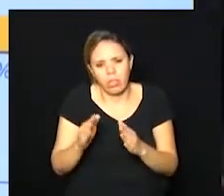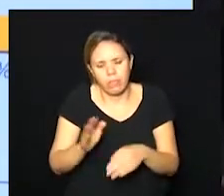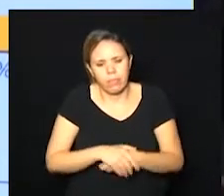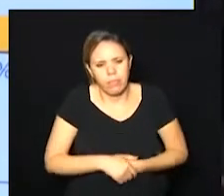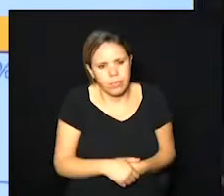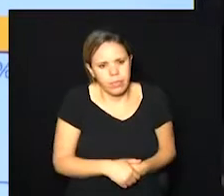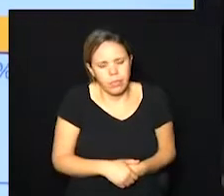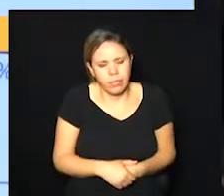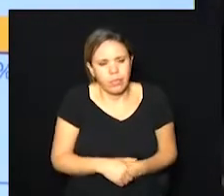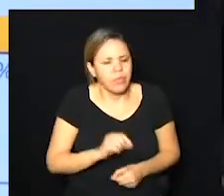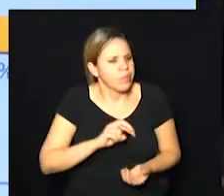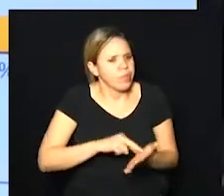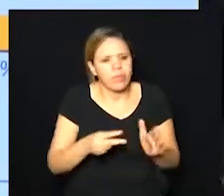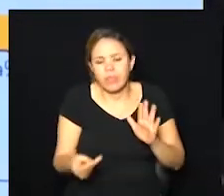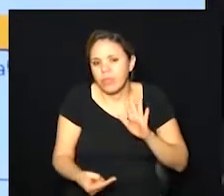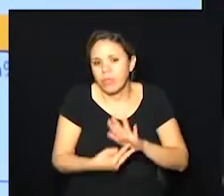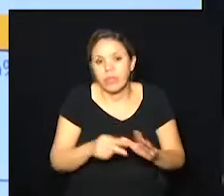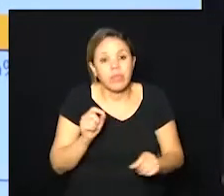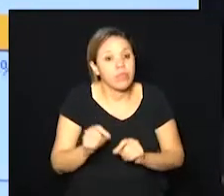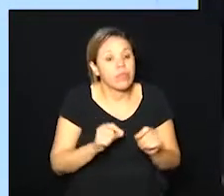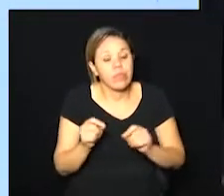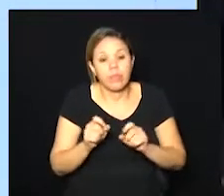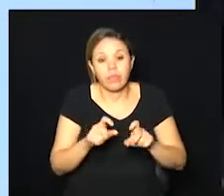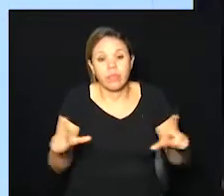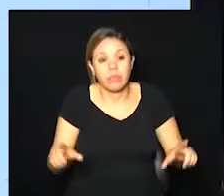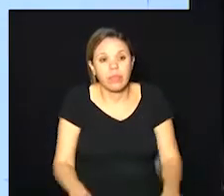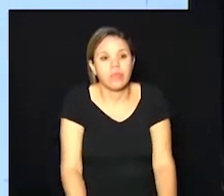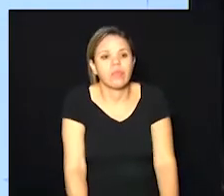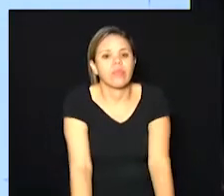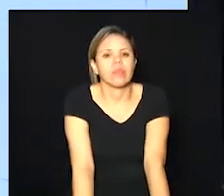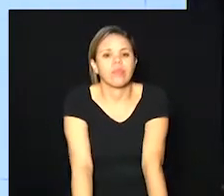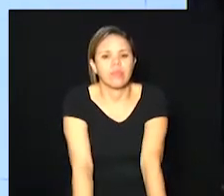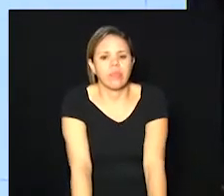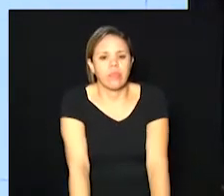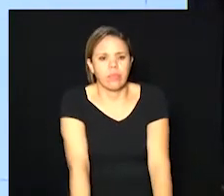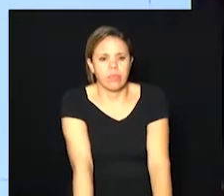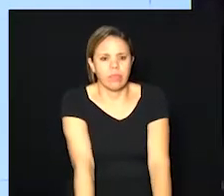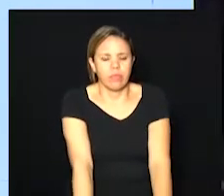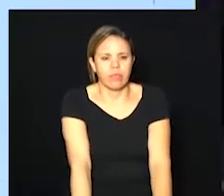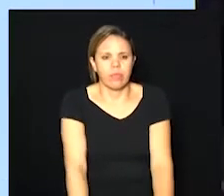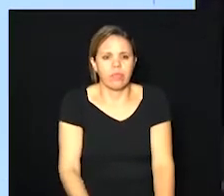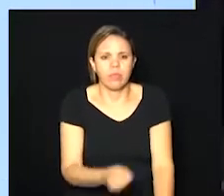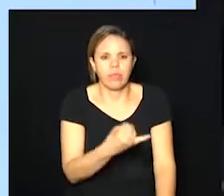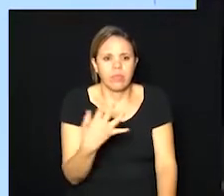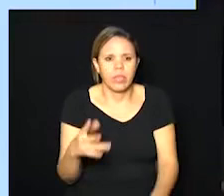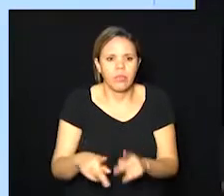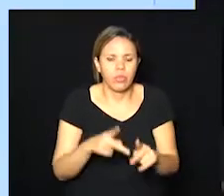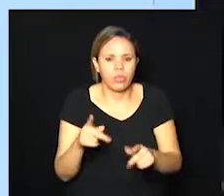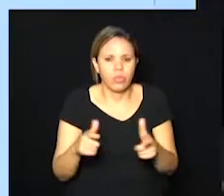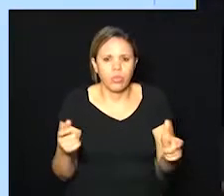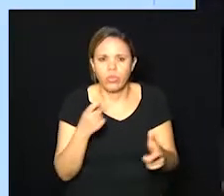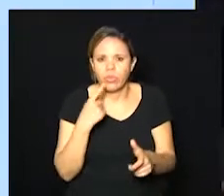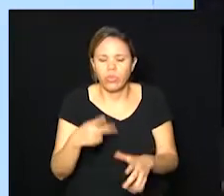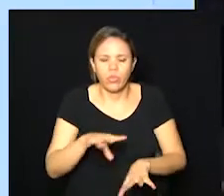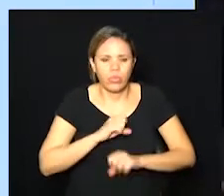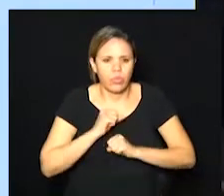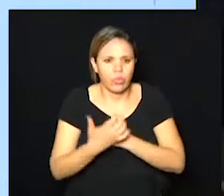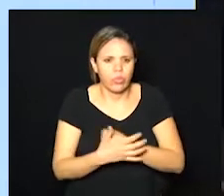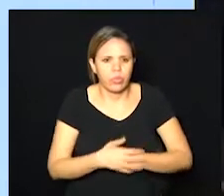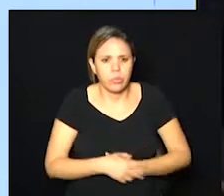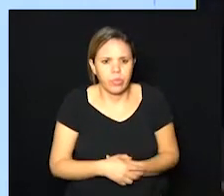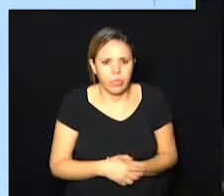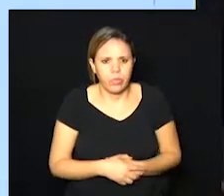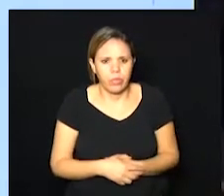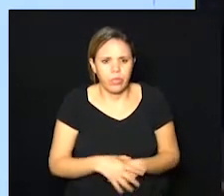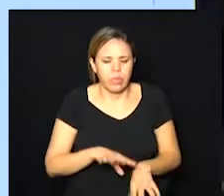o que quer dizer seguinte slide que a maior proporção de campineiros que já foram infectados pela covid-19